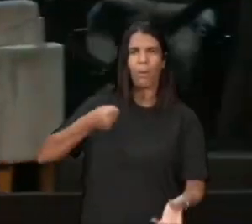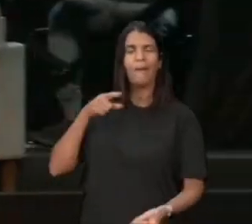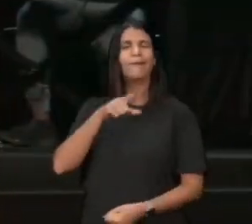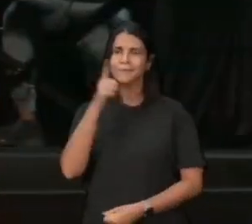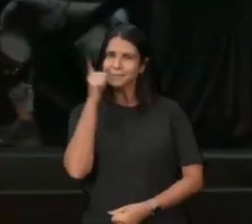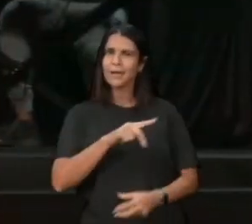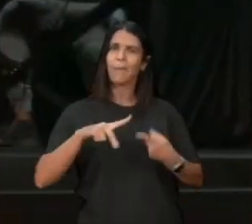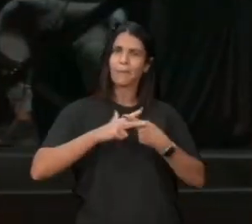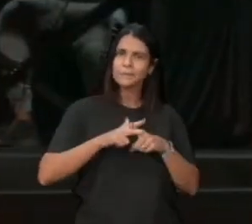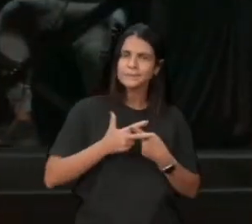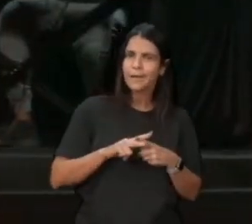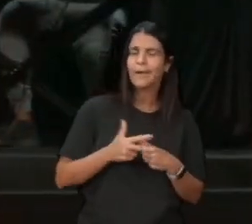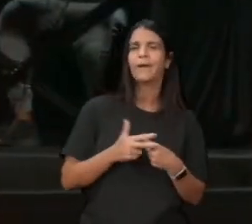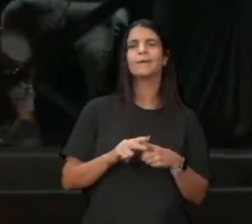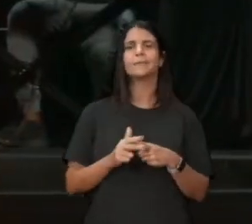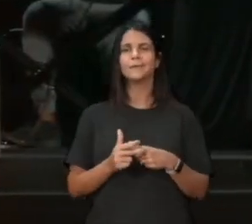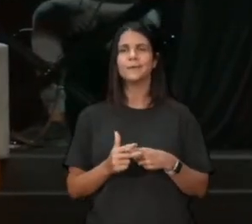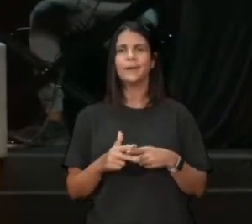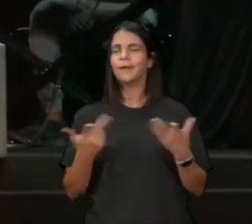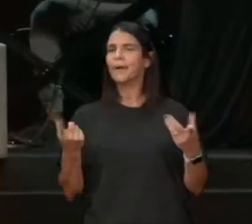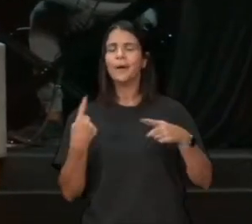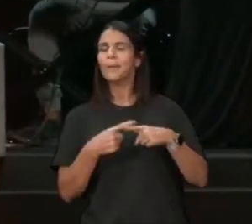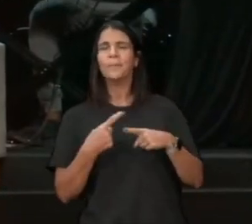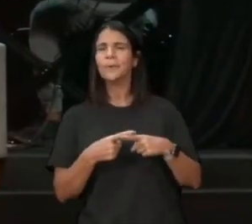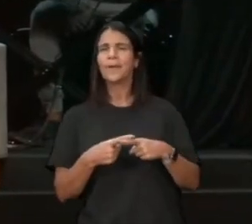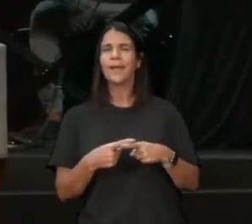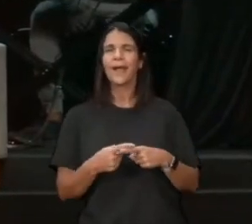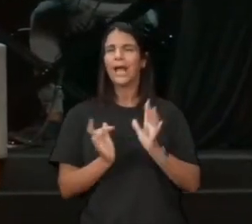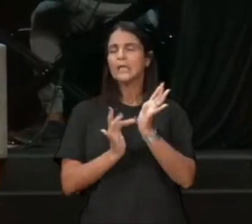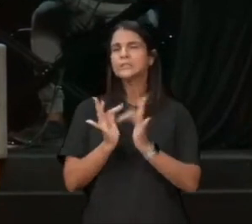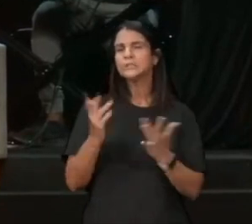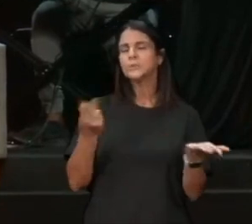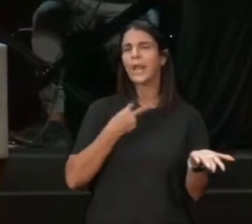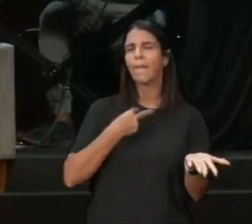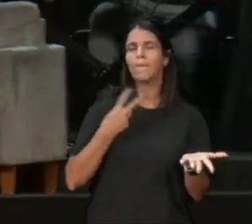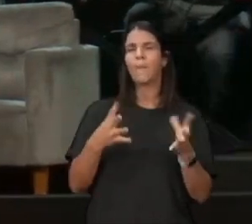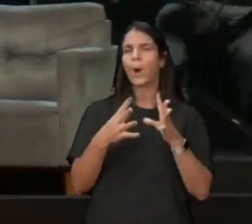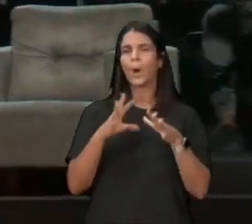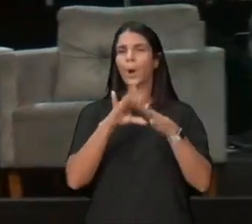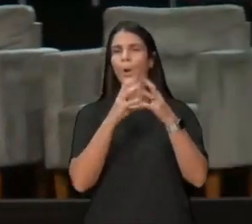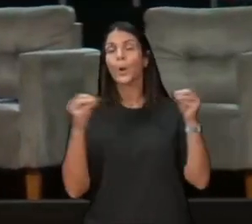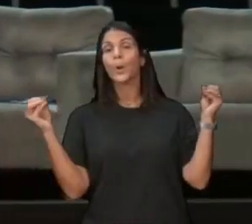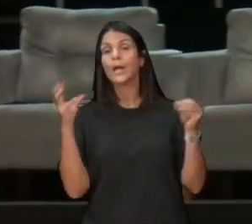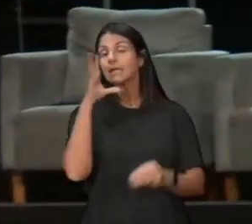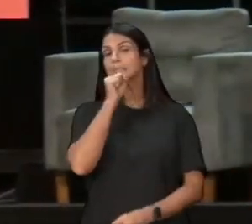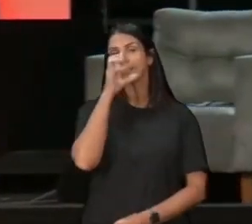se prende lá no arame farpado, vocês soltam, gambada de hipócrita, mas os caras, só